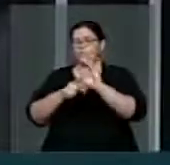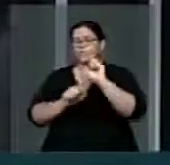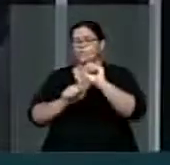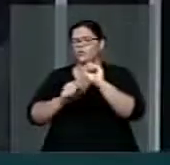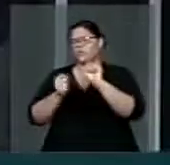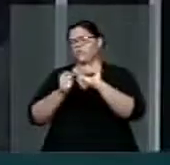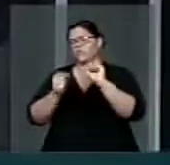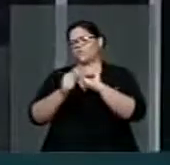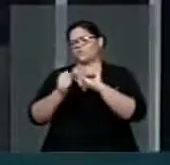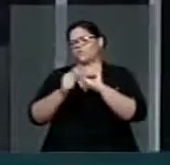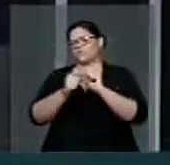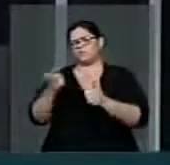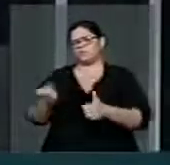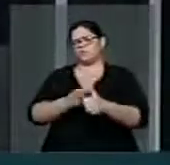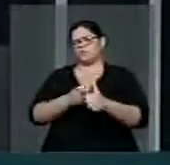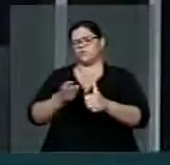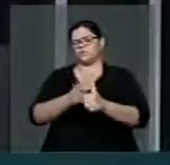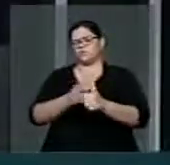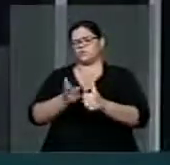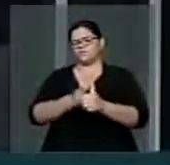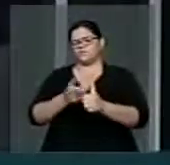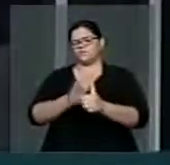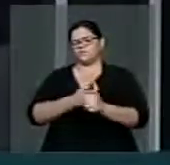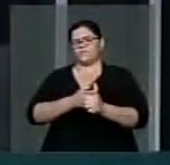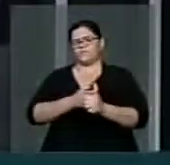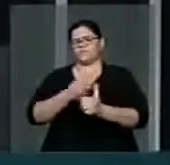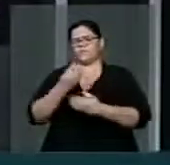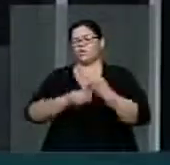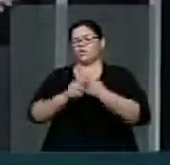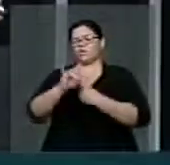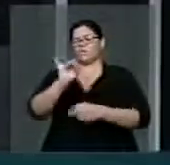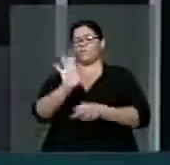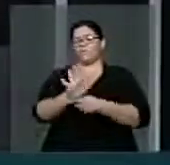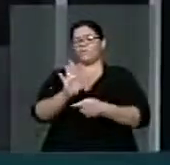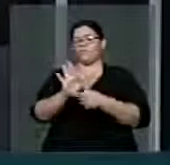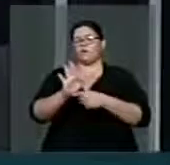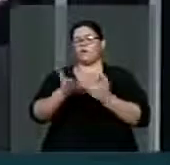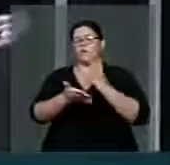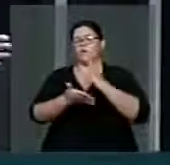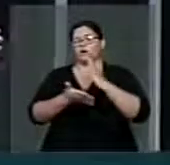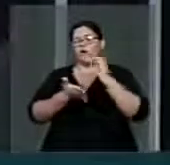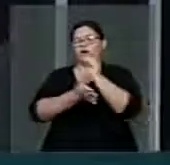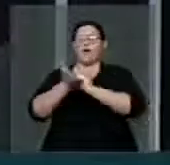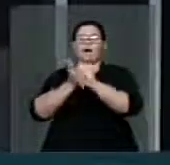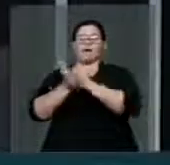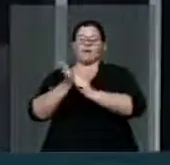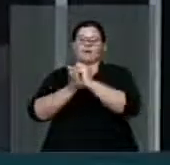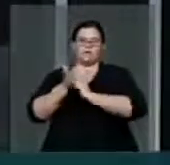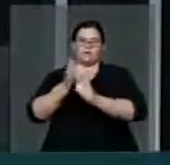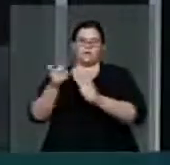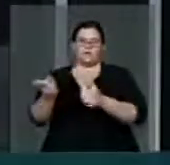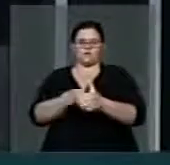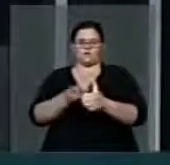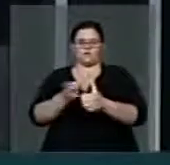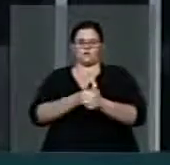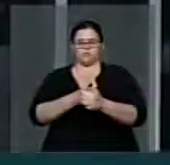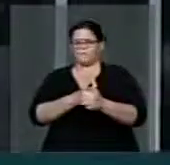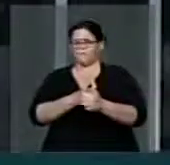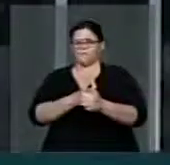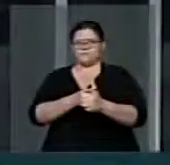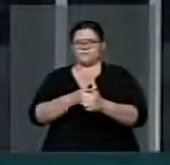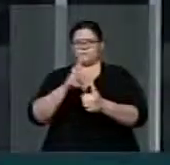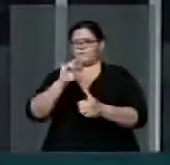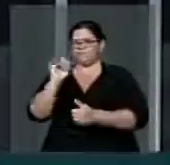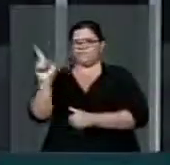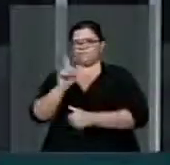débitos, com as dívidas de municípios que venham a ser criados, desmembrados de outros. O fundo de